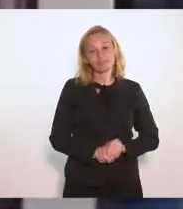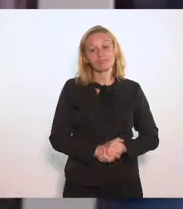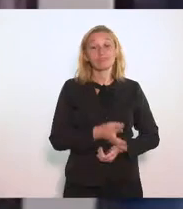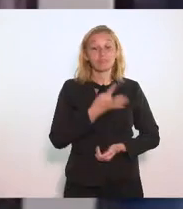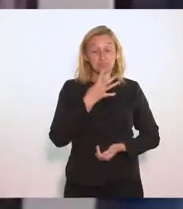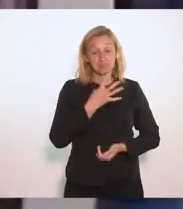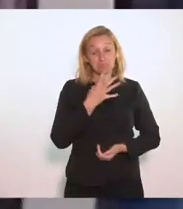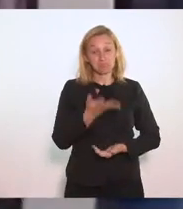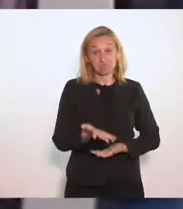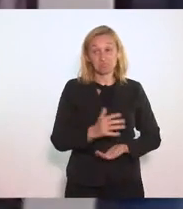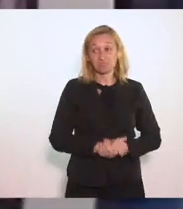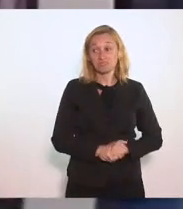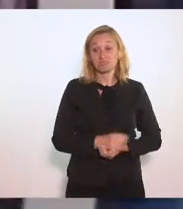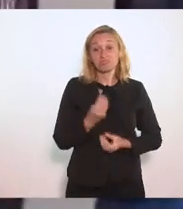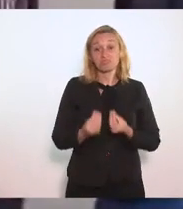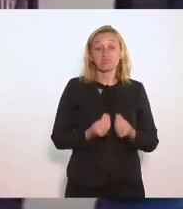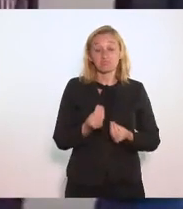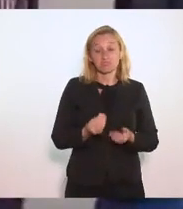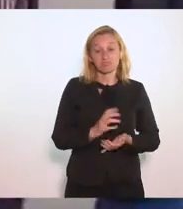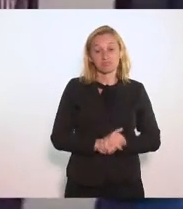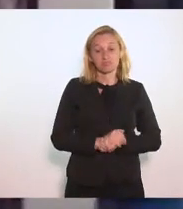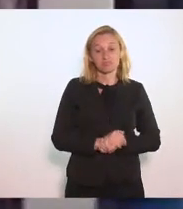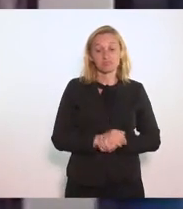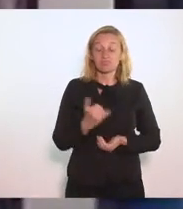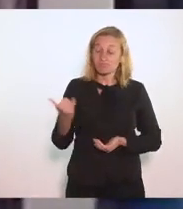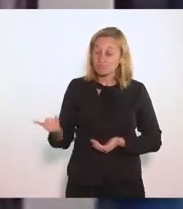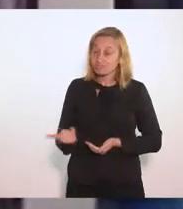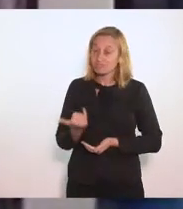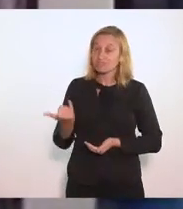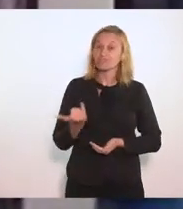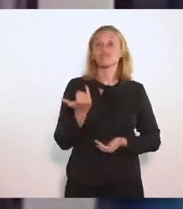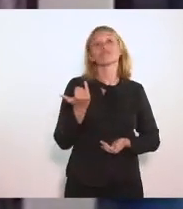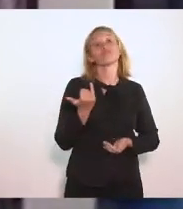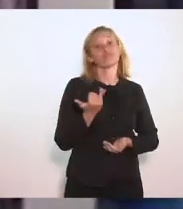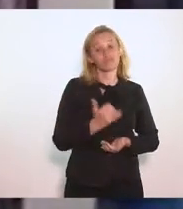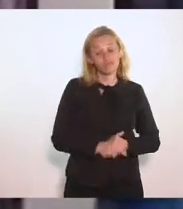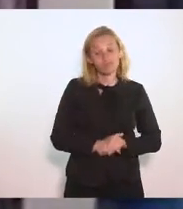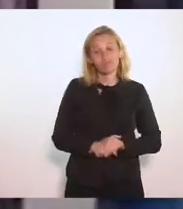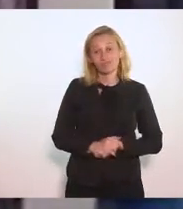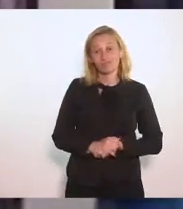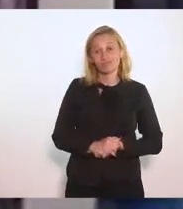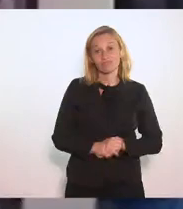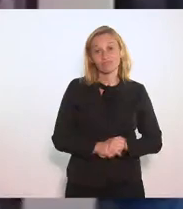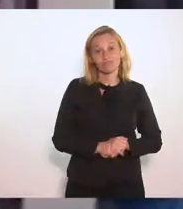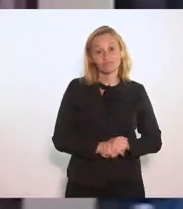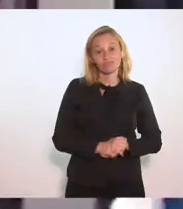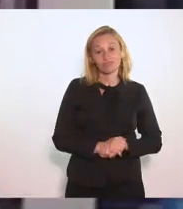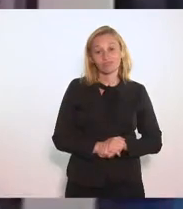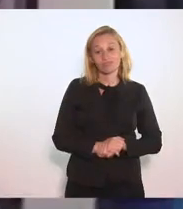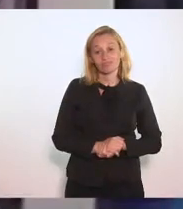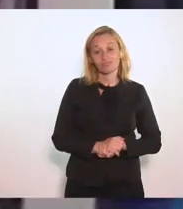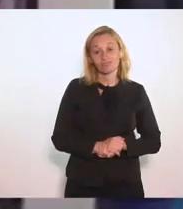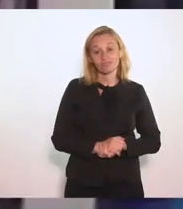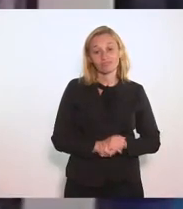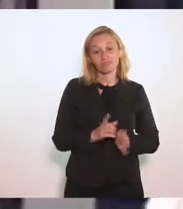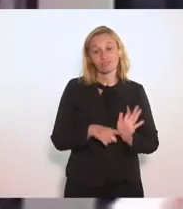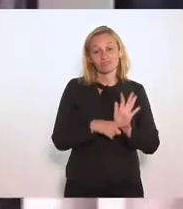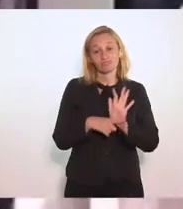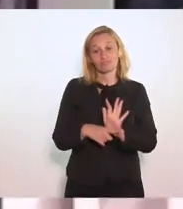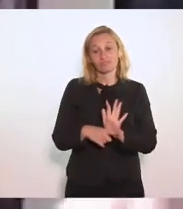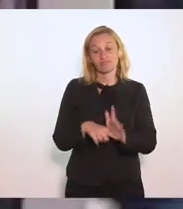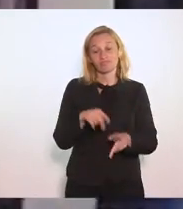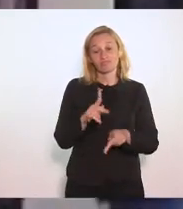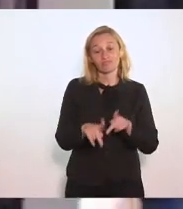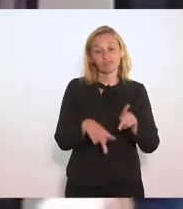Parcela Importante Nisto Tudo A contribuição Do